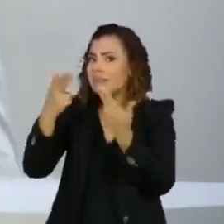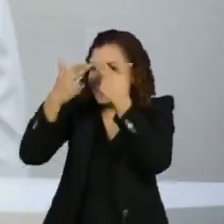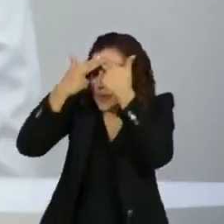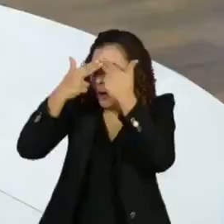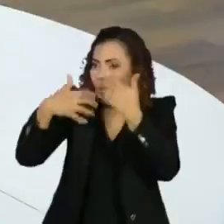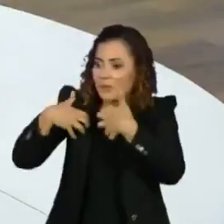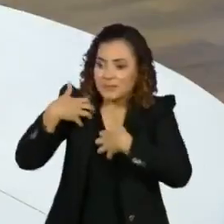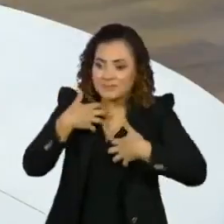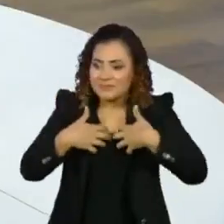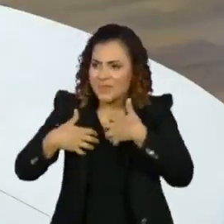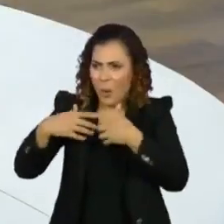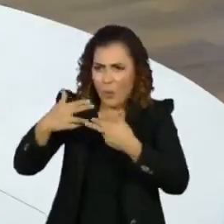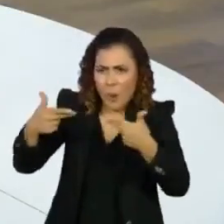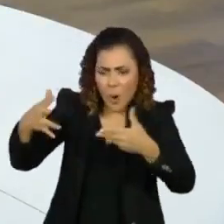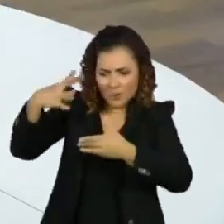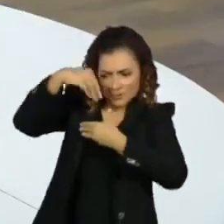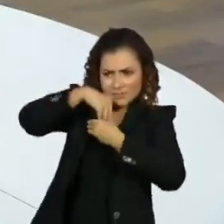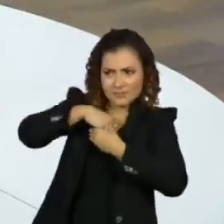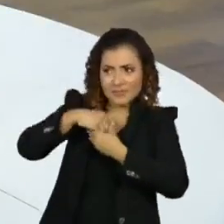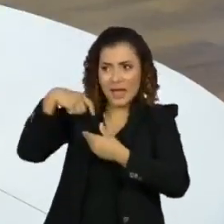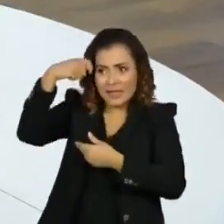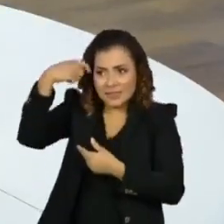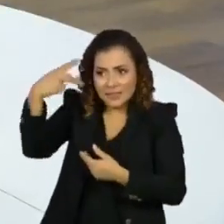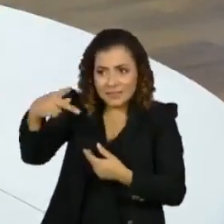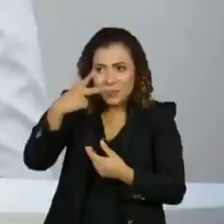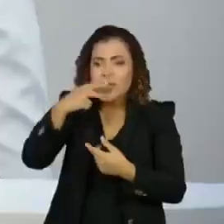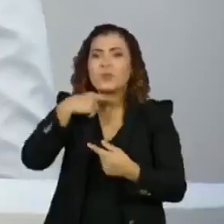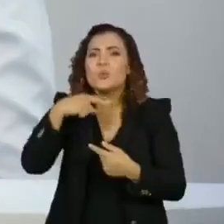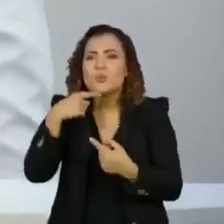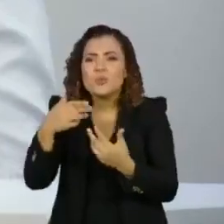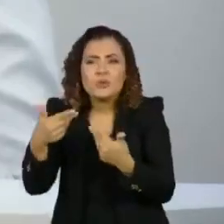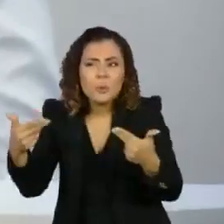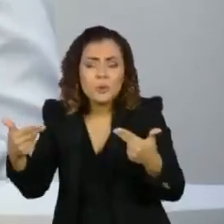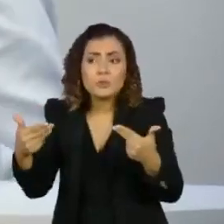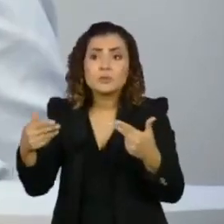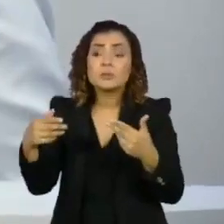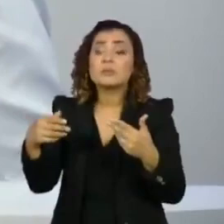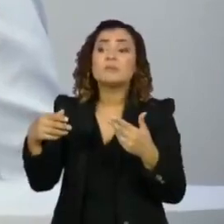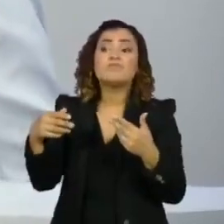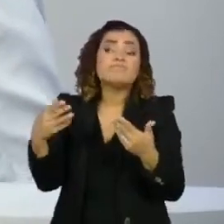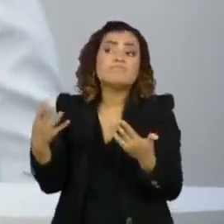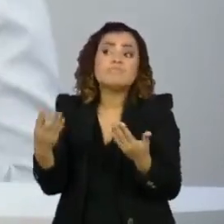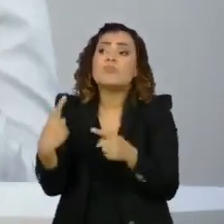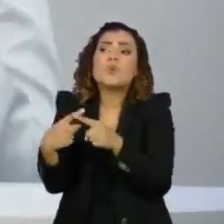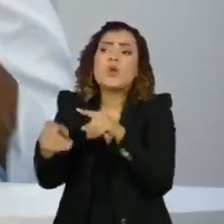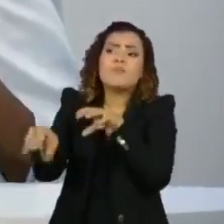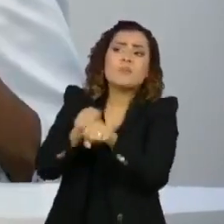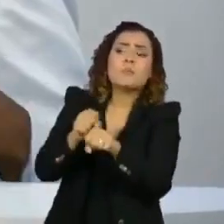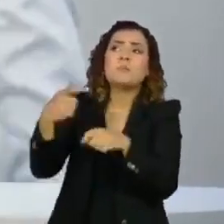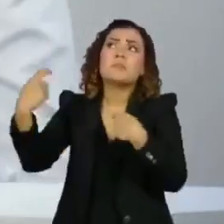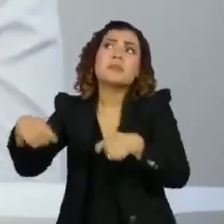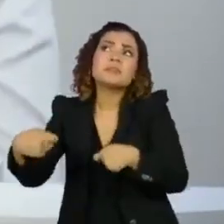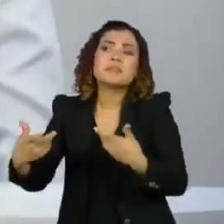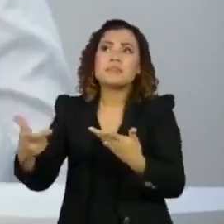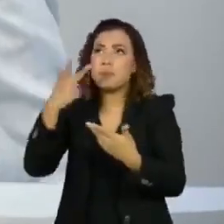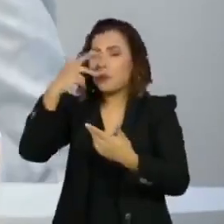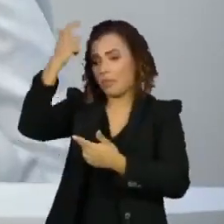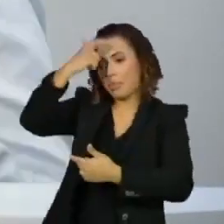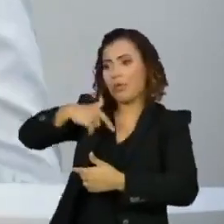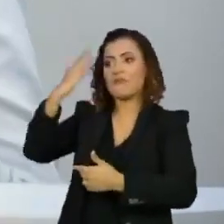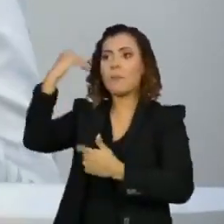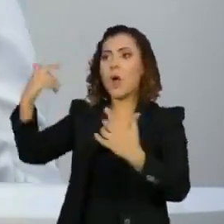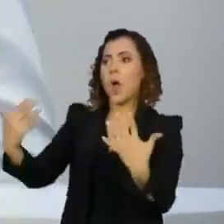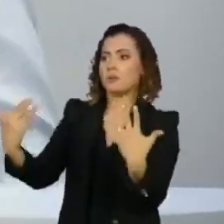de impostor aí dentro? Tem uma dúvida? Até quando ficou essa dúvida de que você era uma estrela, uma